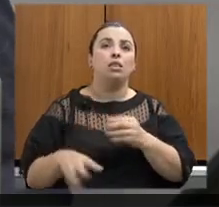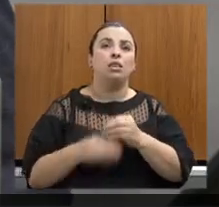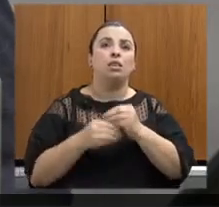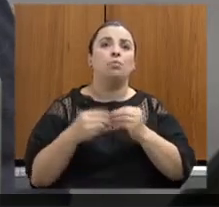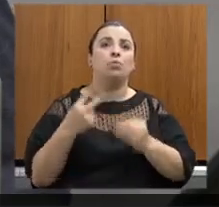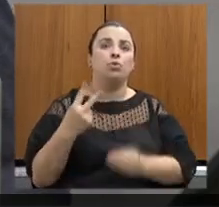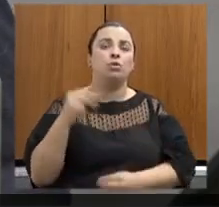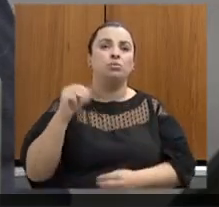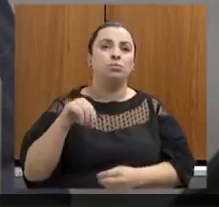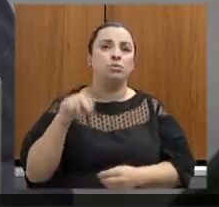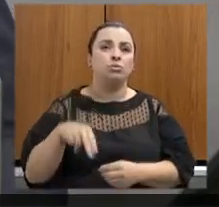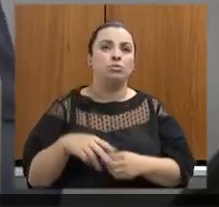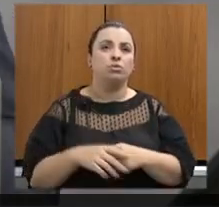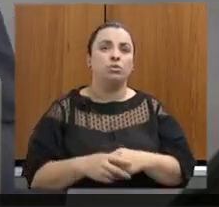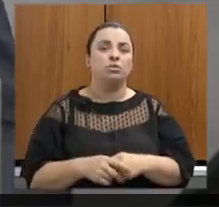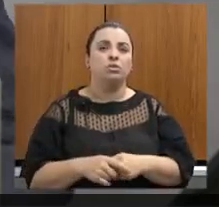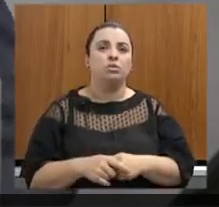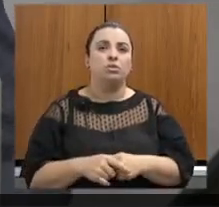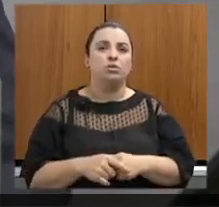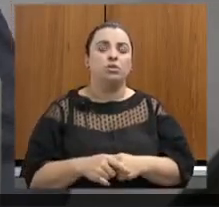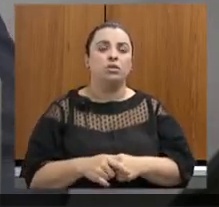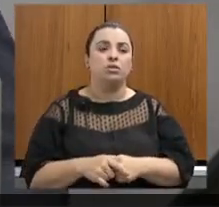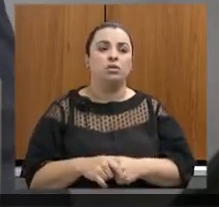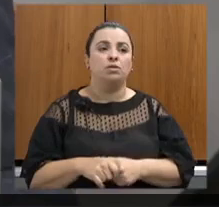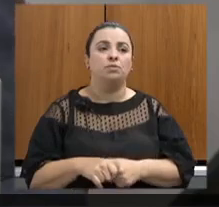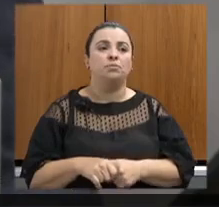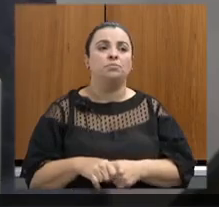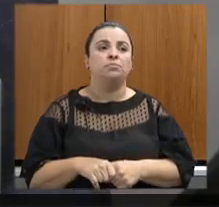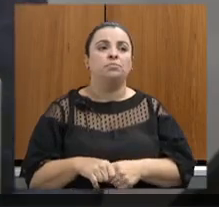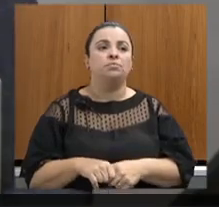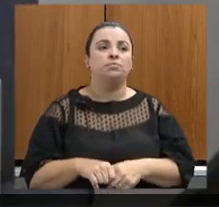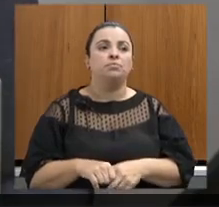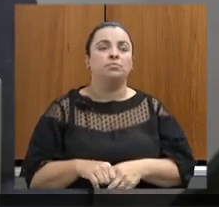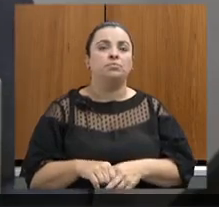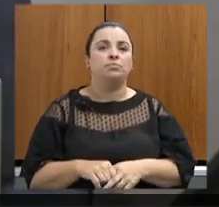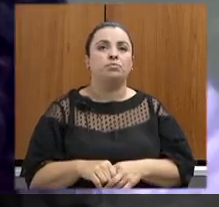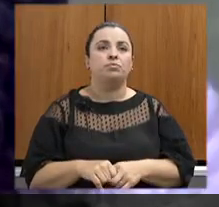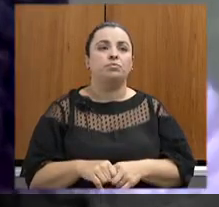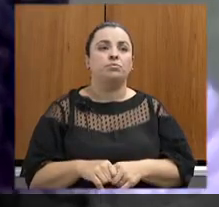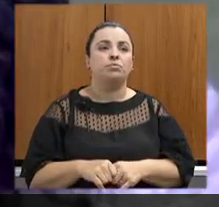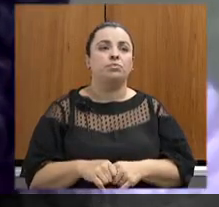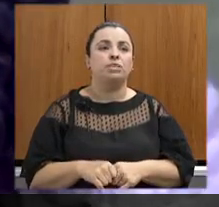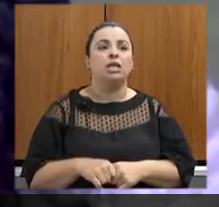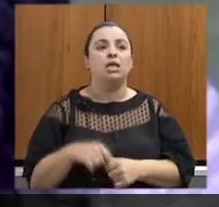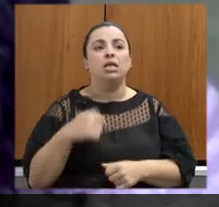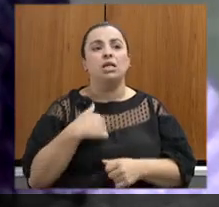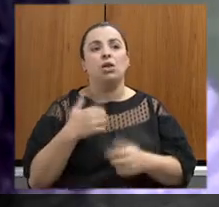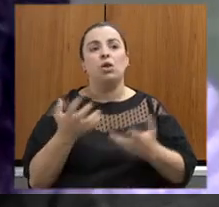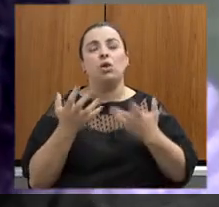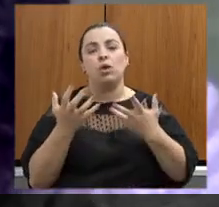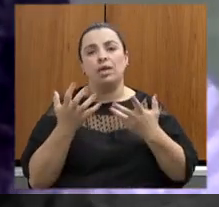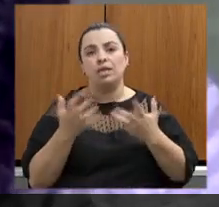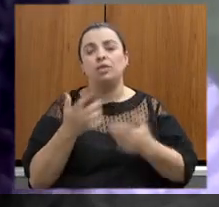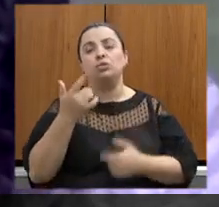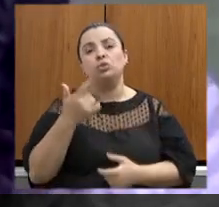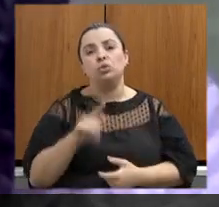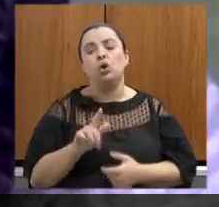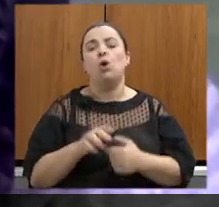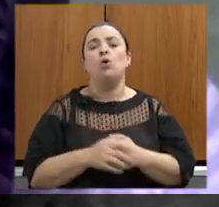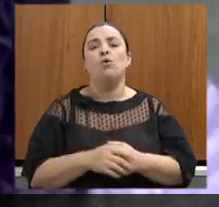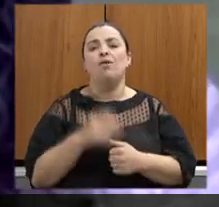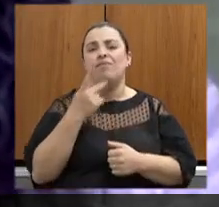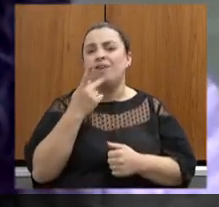que a senhora teria a senhora tem mais dois minutos por favor presidente então eu queria trazer aqui essa manifestação